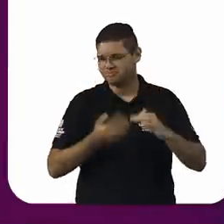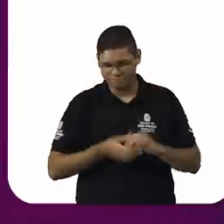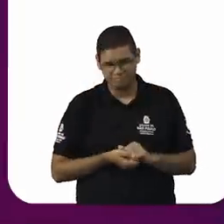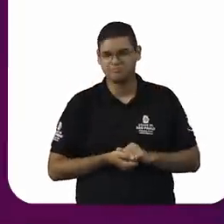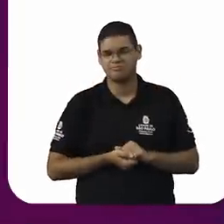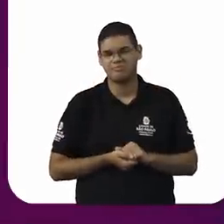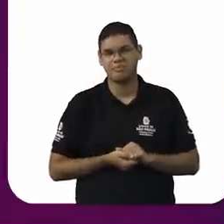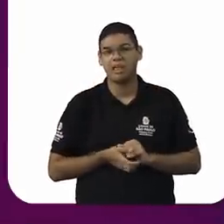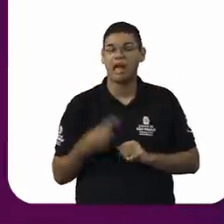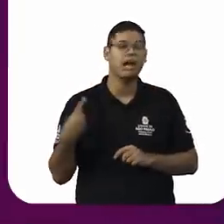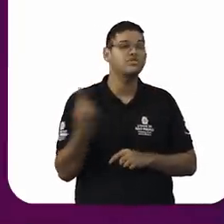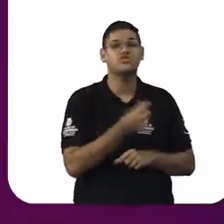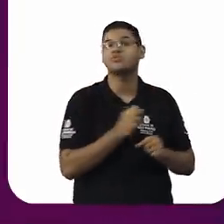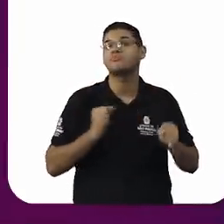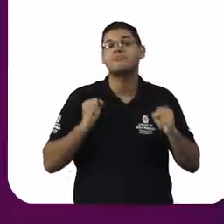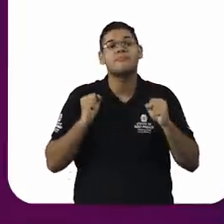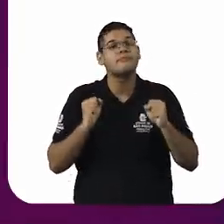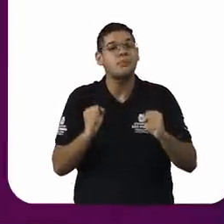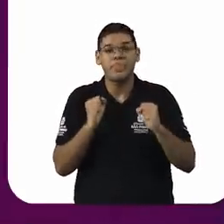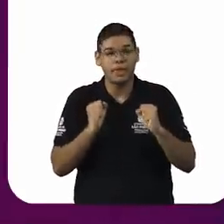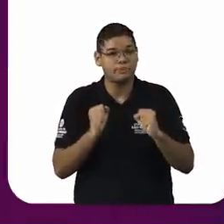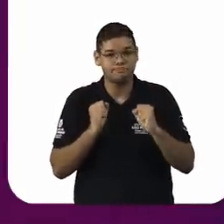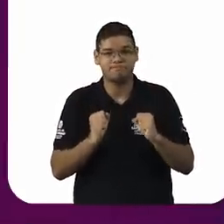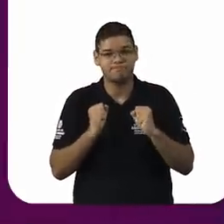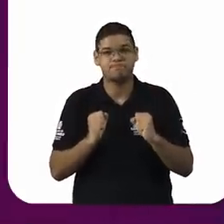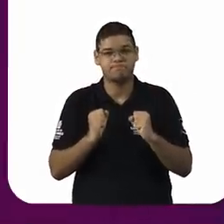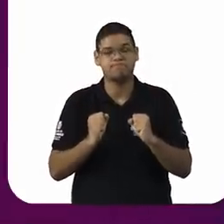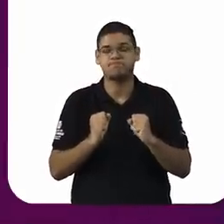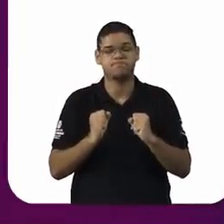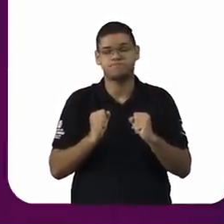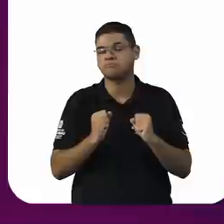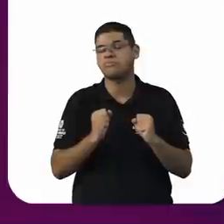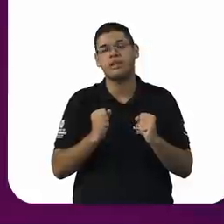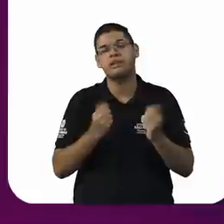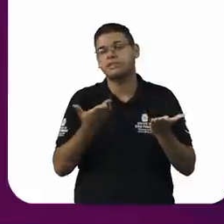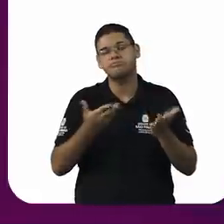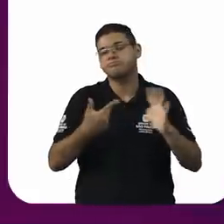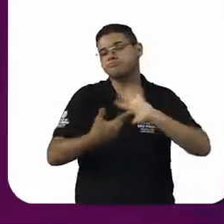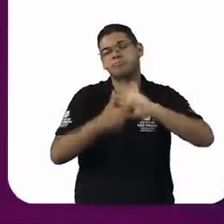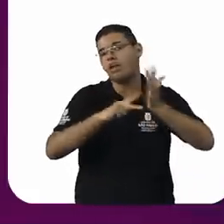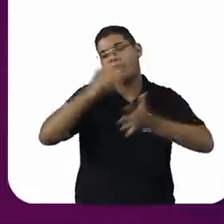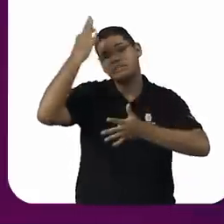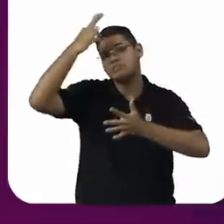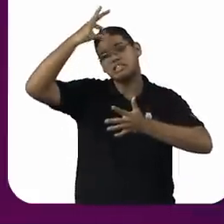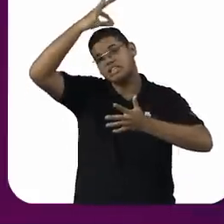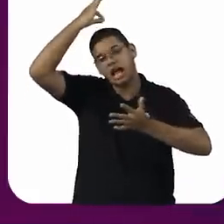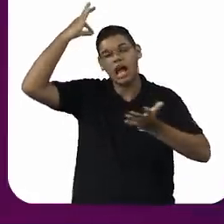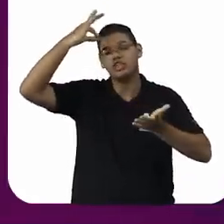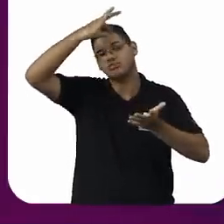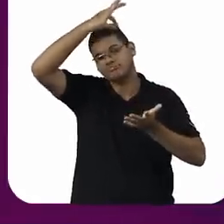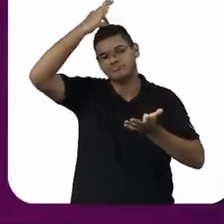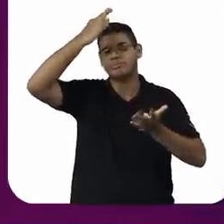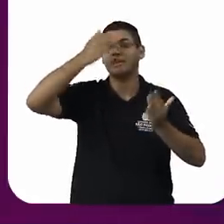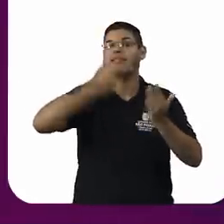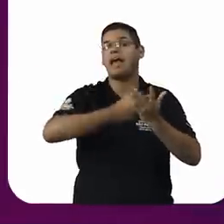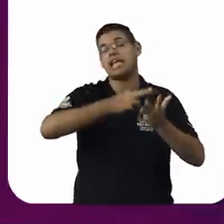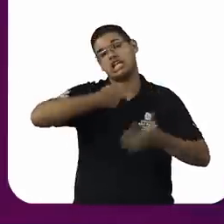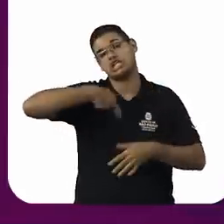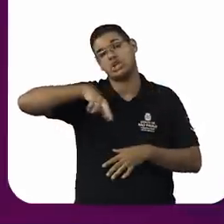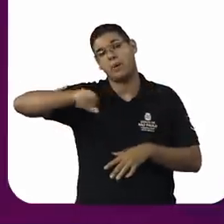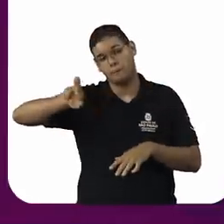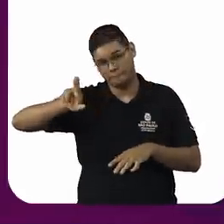É poder, em alguma medida, quer dizer, é da dimensão da espiritualidade a religião. Não é? Então,